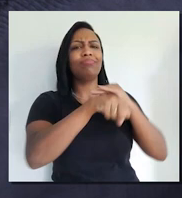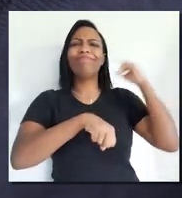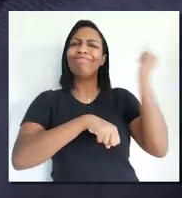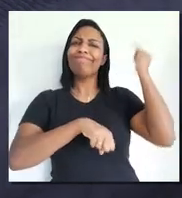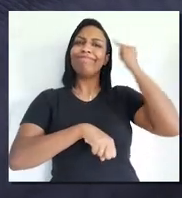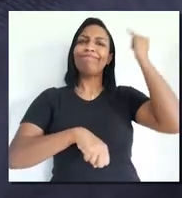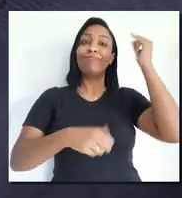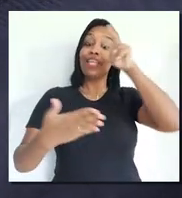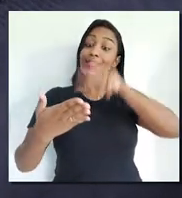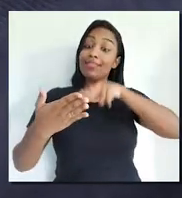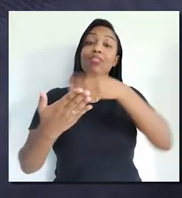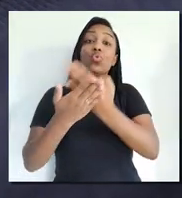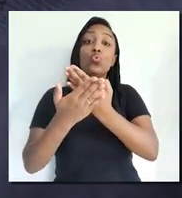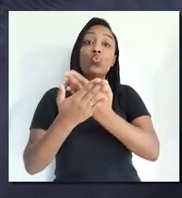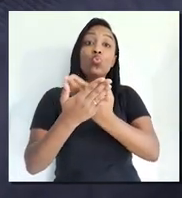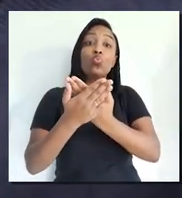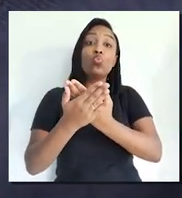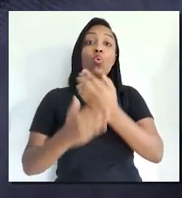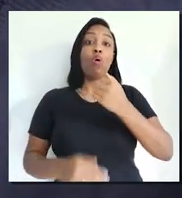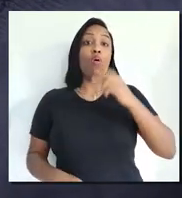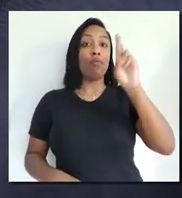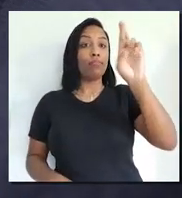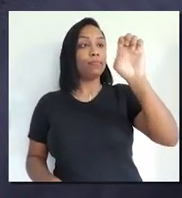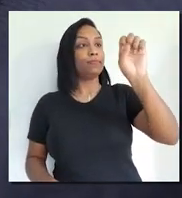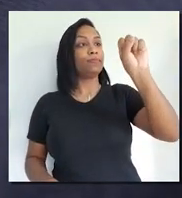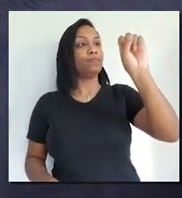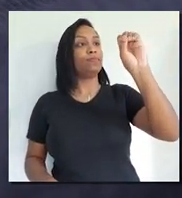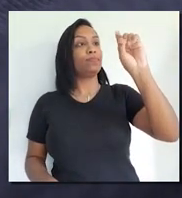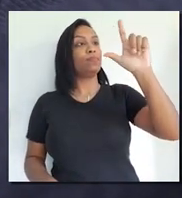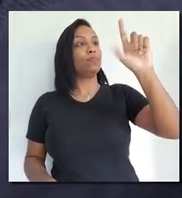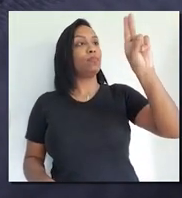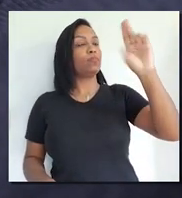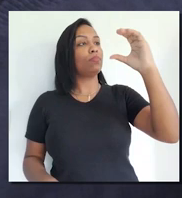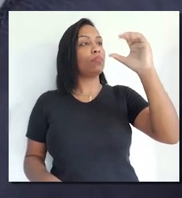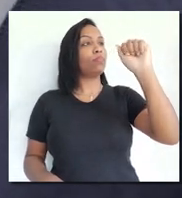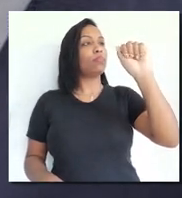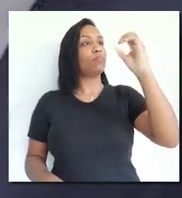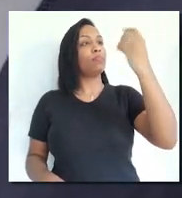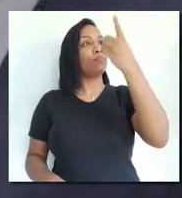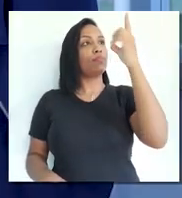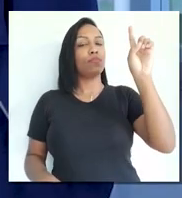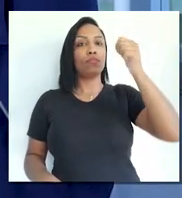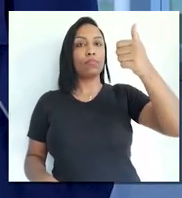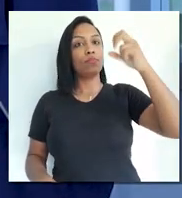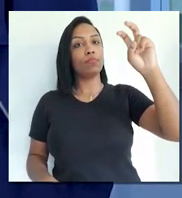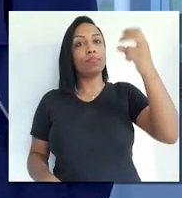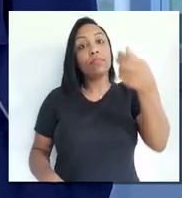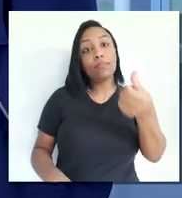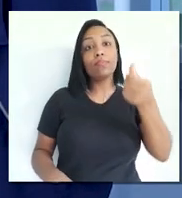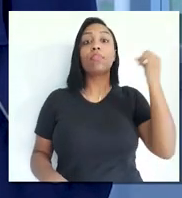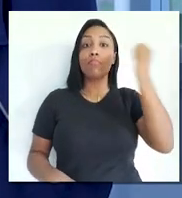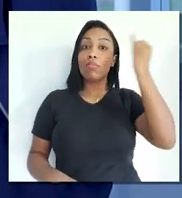interessante que leiam nessa resolução 156, porque ela detalha uma série de situações. Ela faz